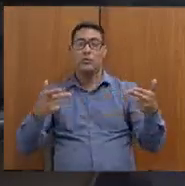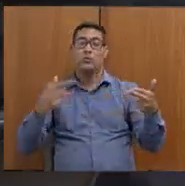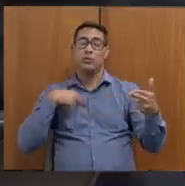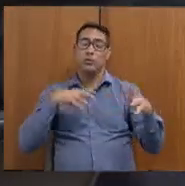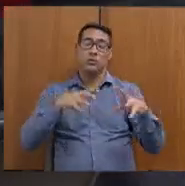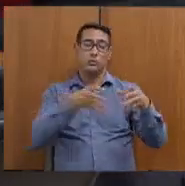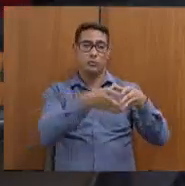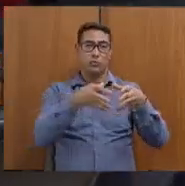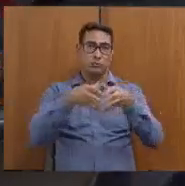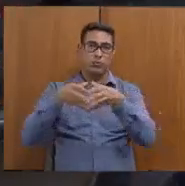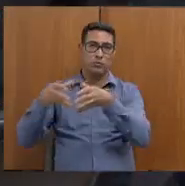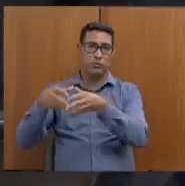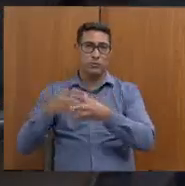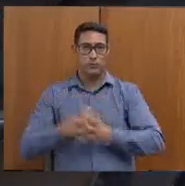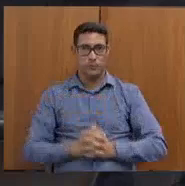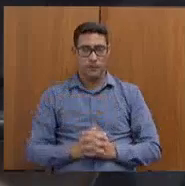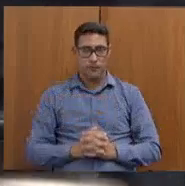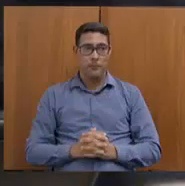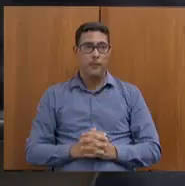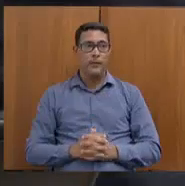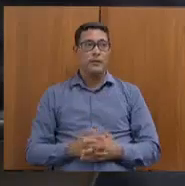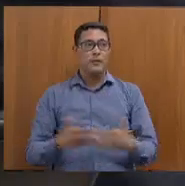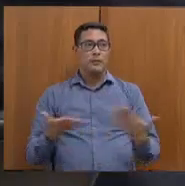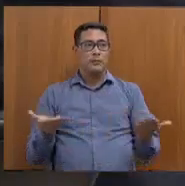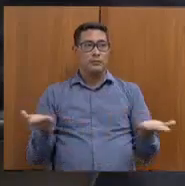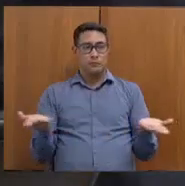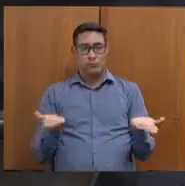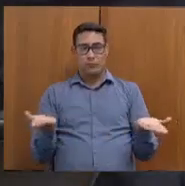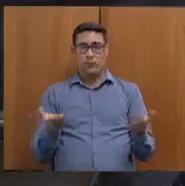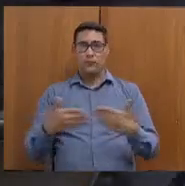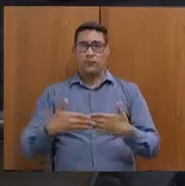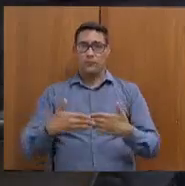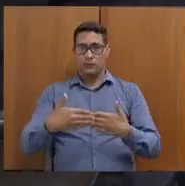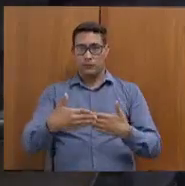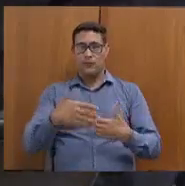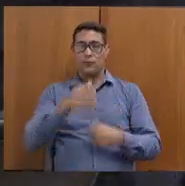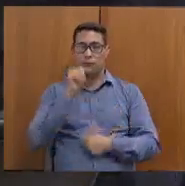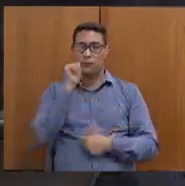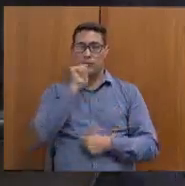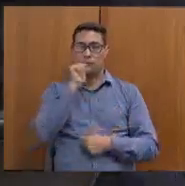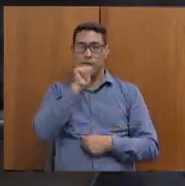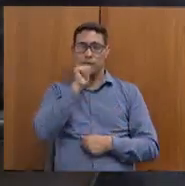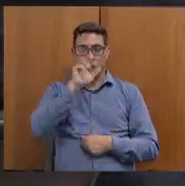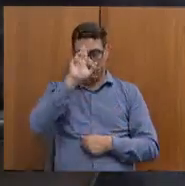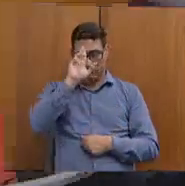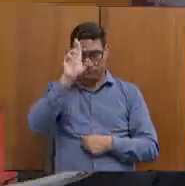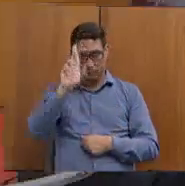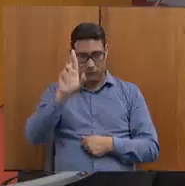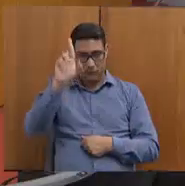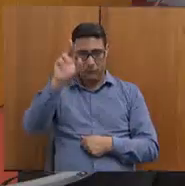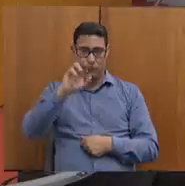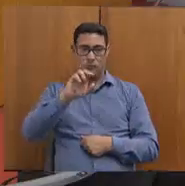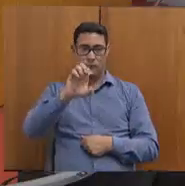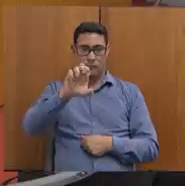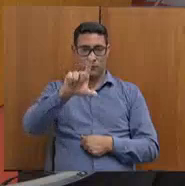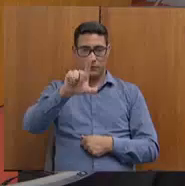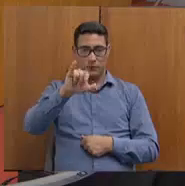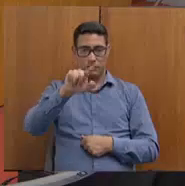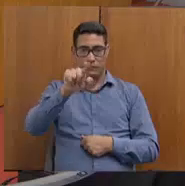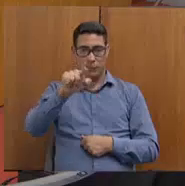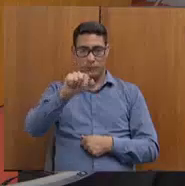comissões. Passo a palavra à excelentíssima senhora Elizabeth Jucá e Melo